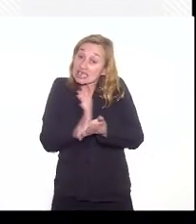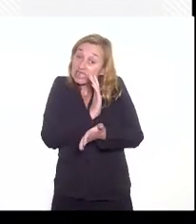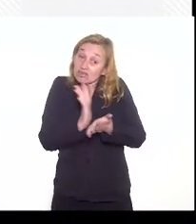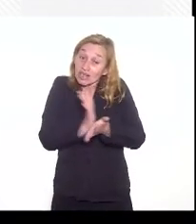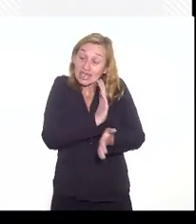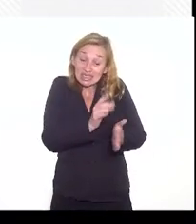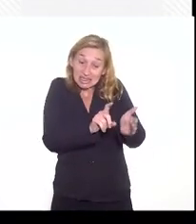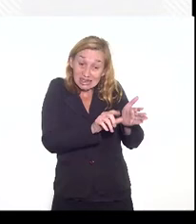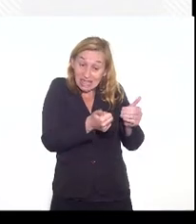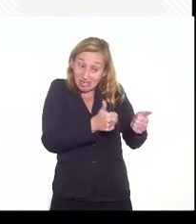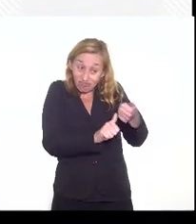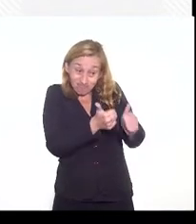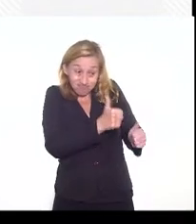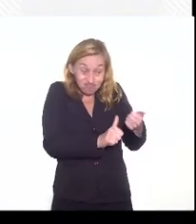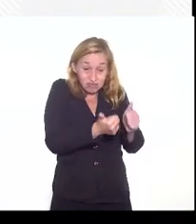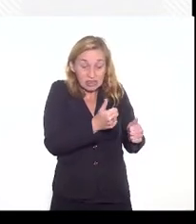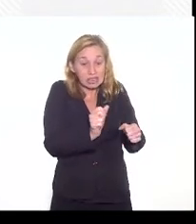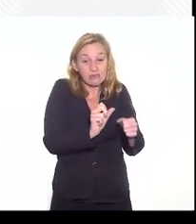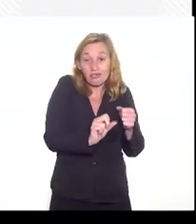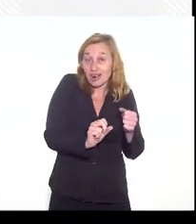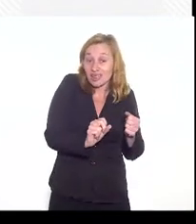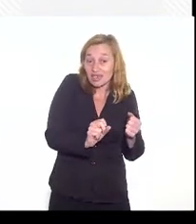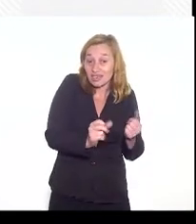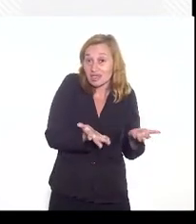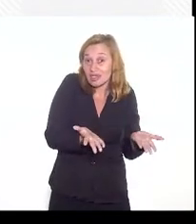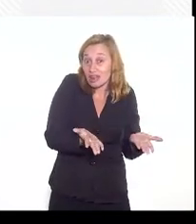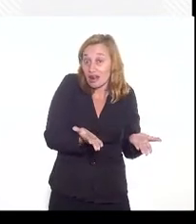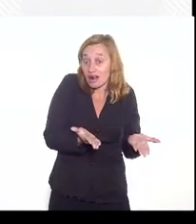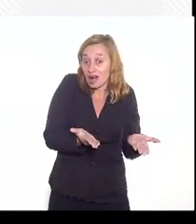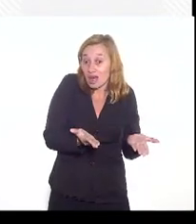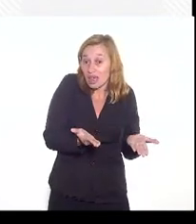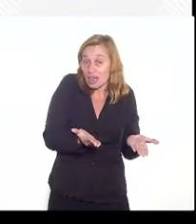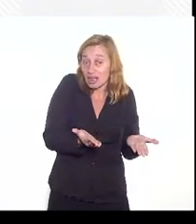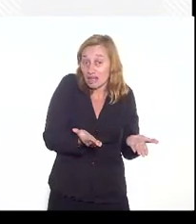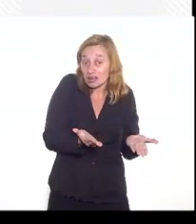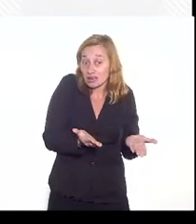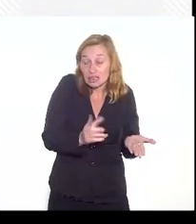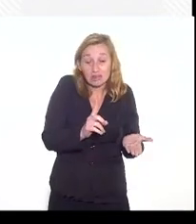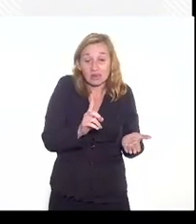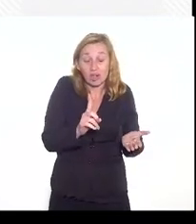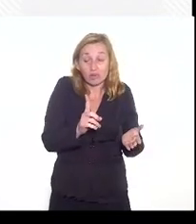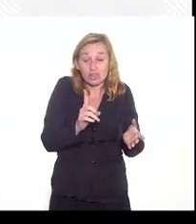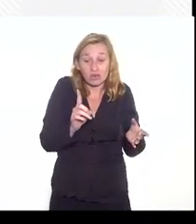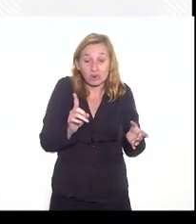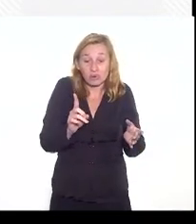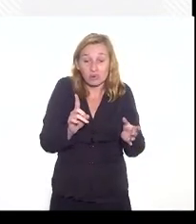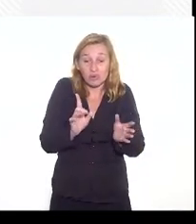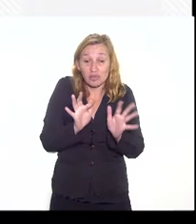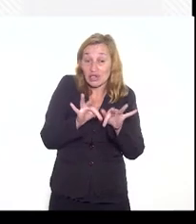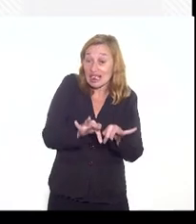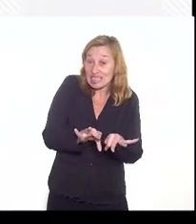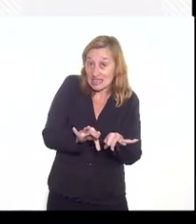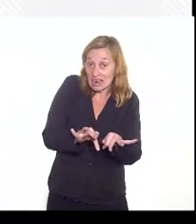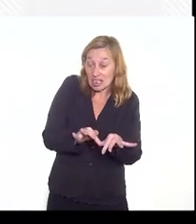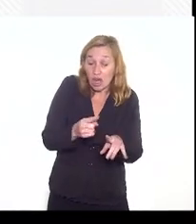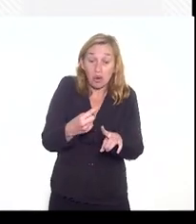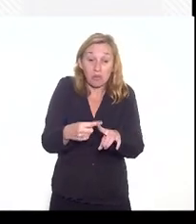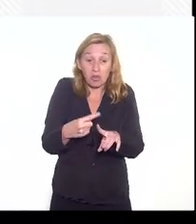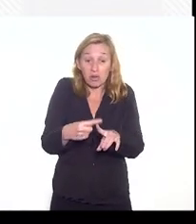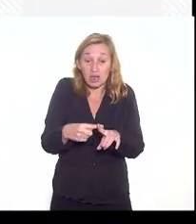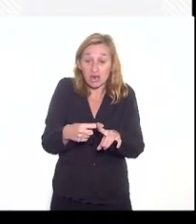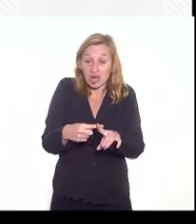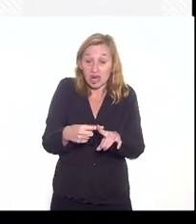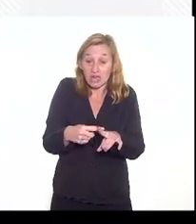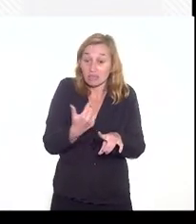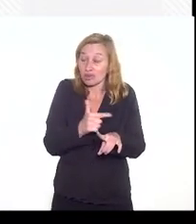análises que são feitas, elas acabam sendo, não sendo completas, porque você não dispõe